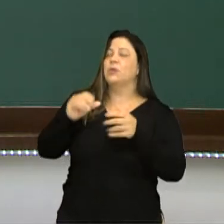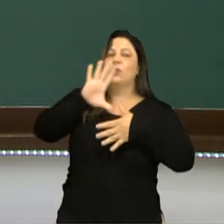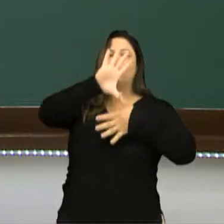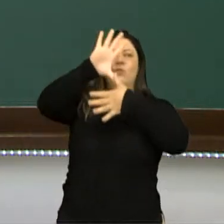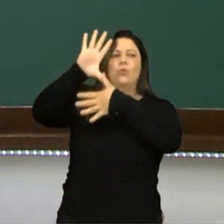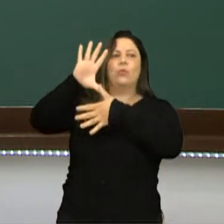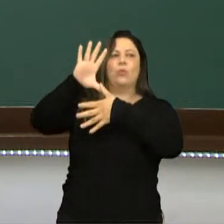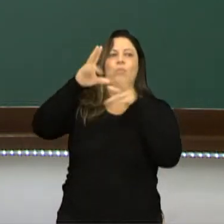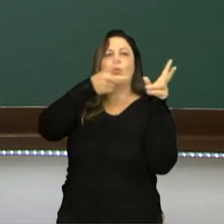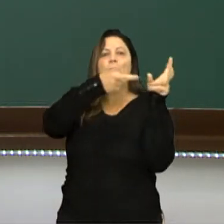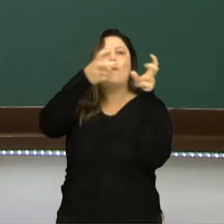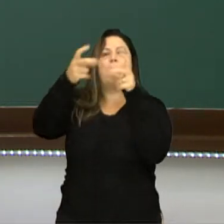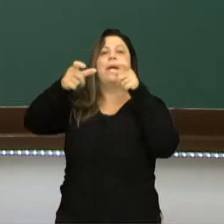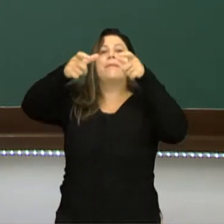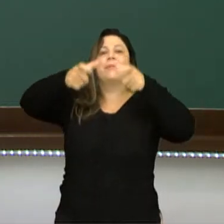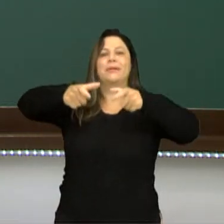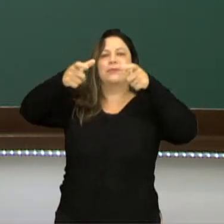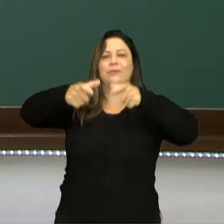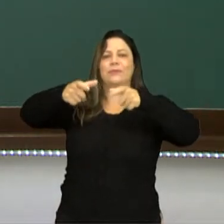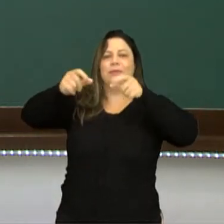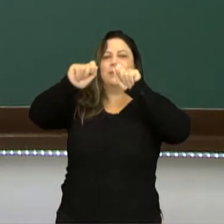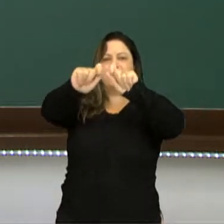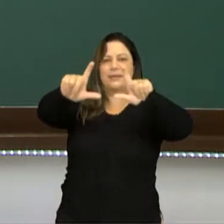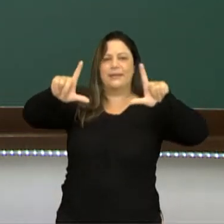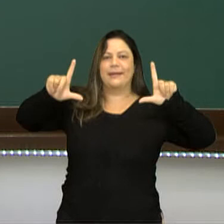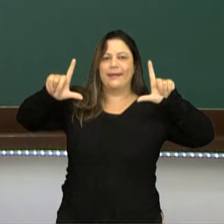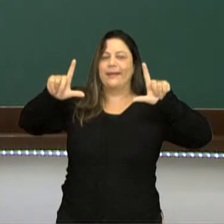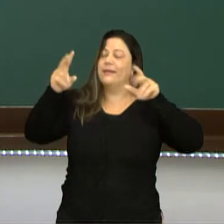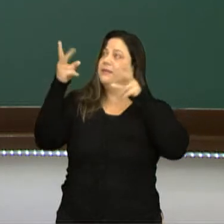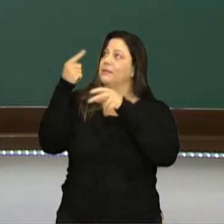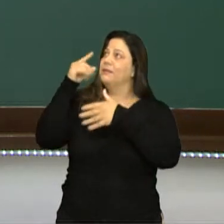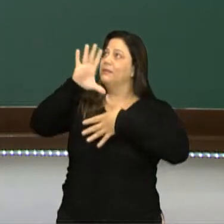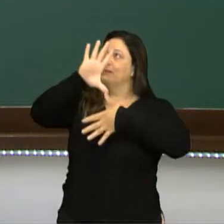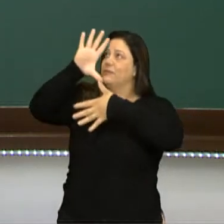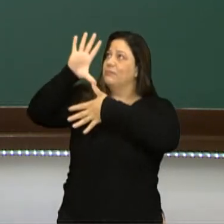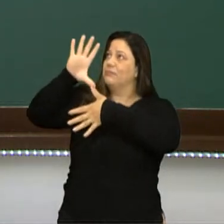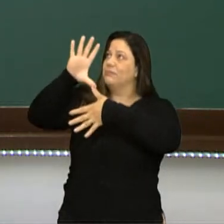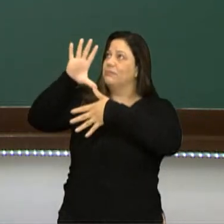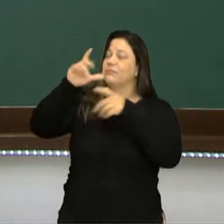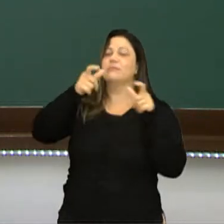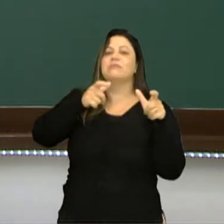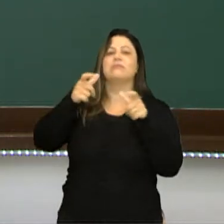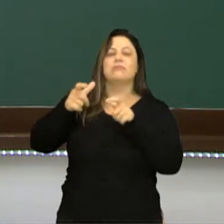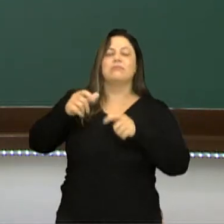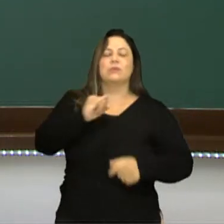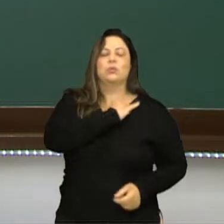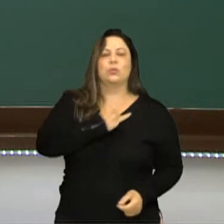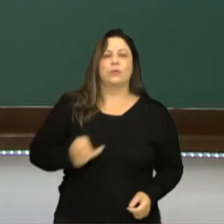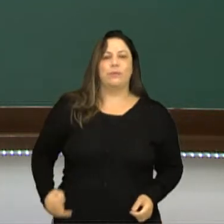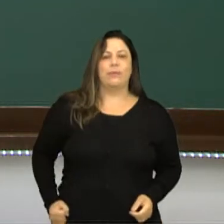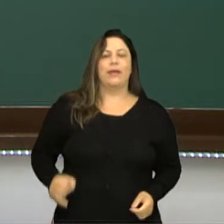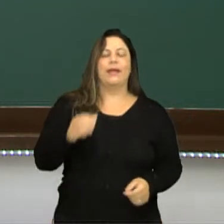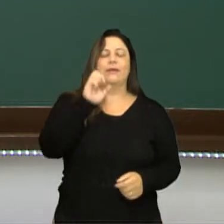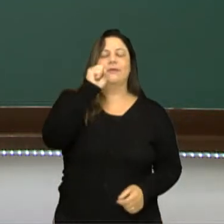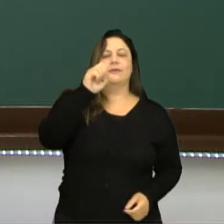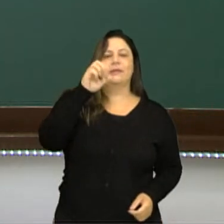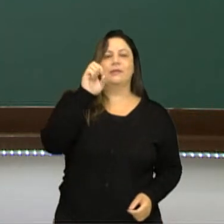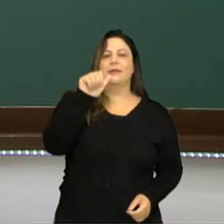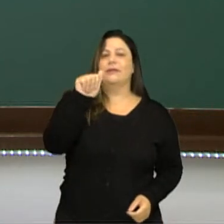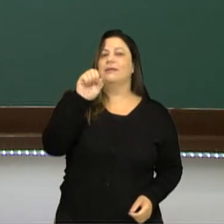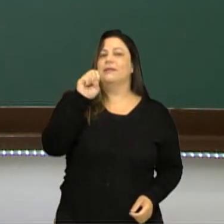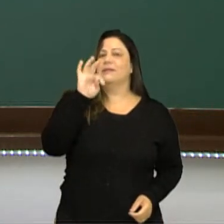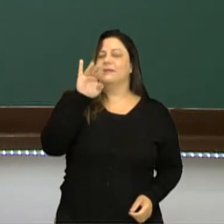representação de onde, esse mapa, né? De onde se localizava o Império Azteca. Então aqui,